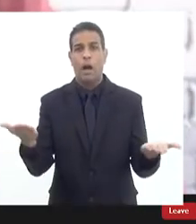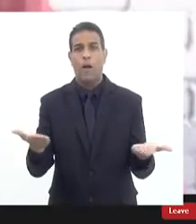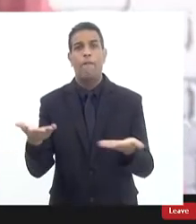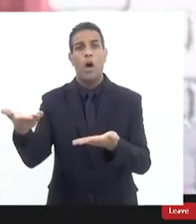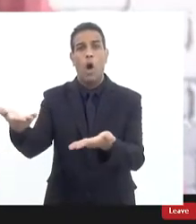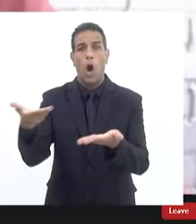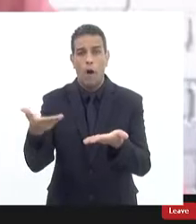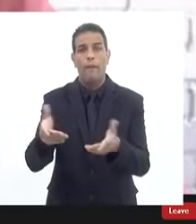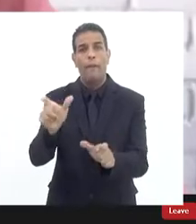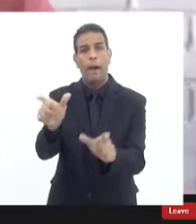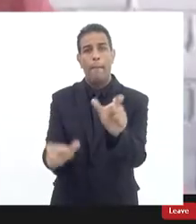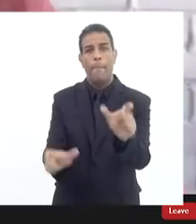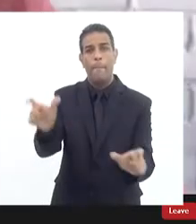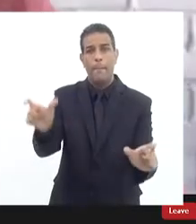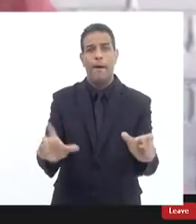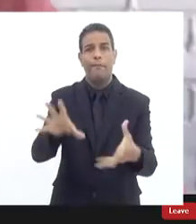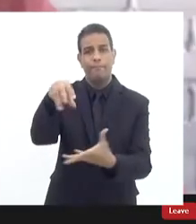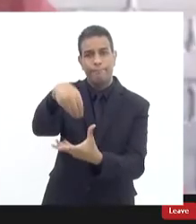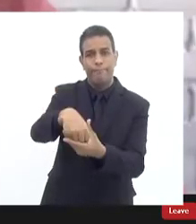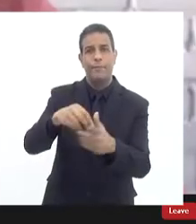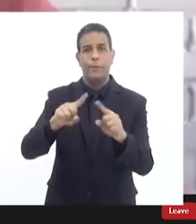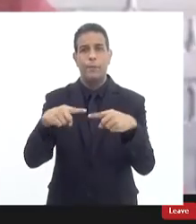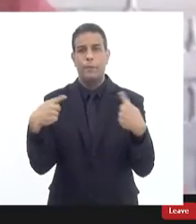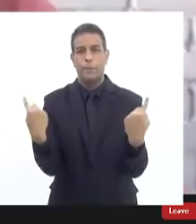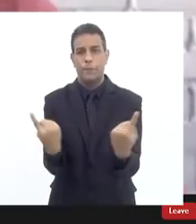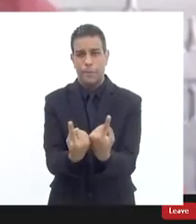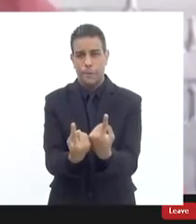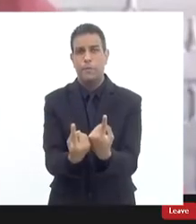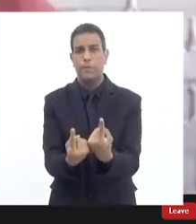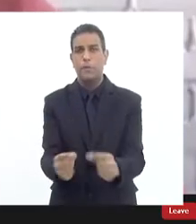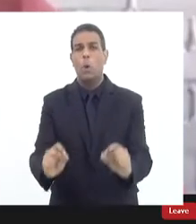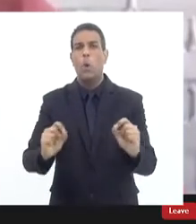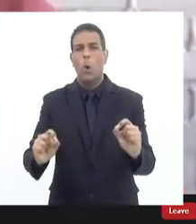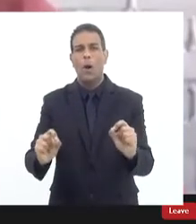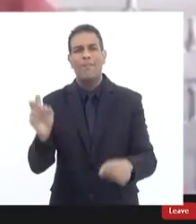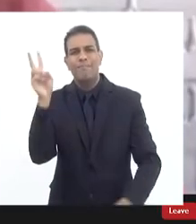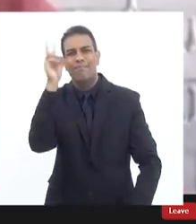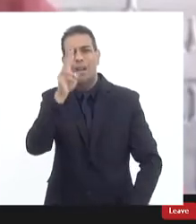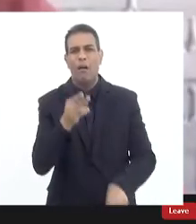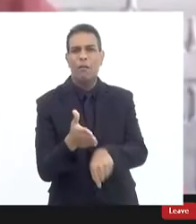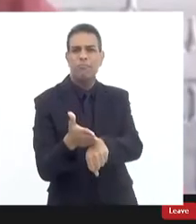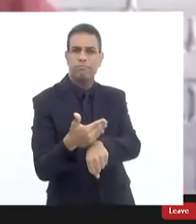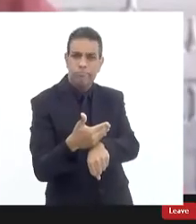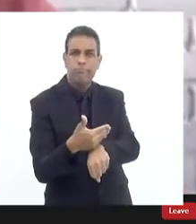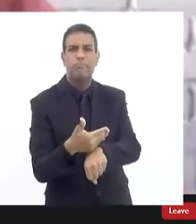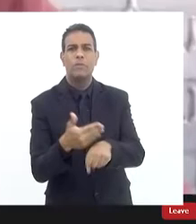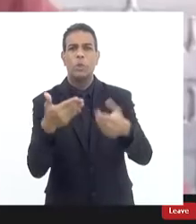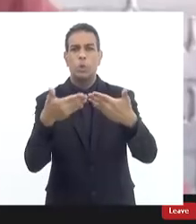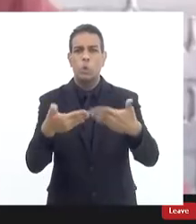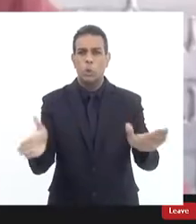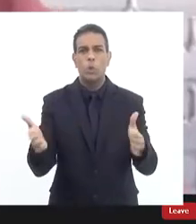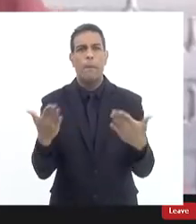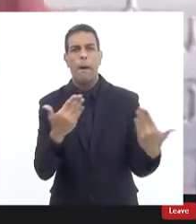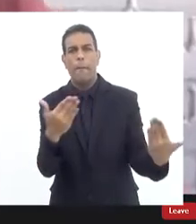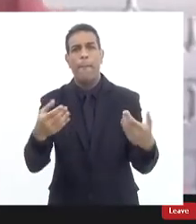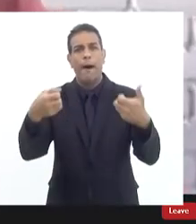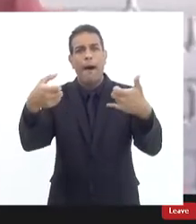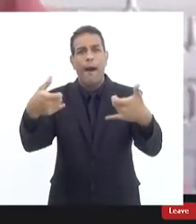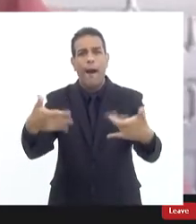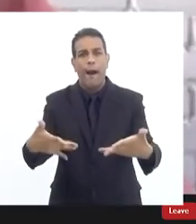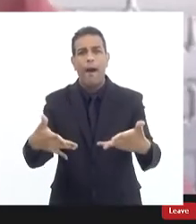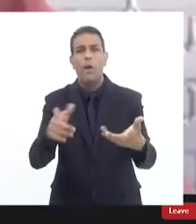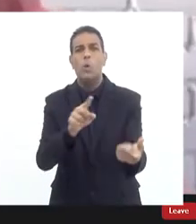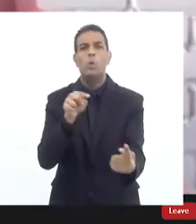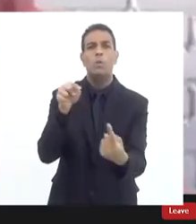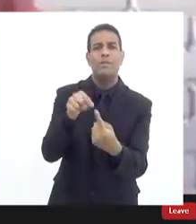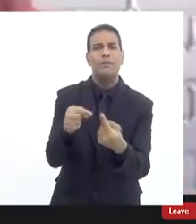convidados porque acredito que hoje mais cedo né antes da reunião ter abertura já havia explicado um pouco